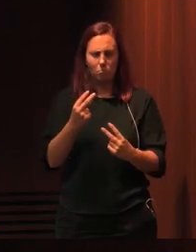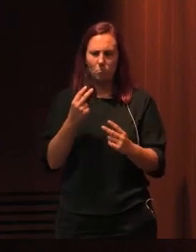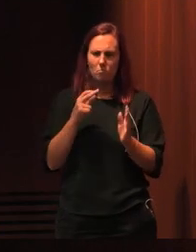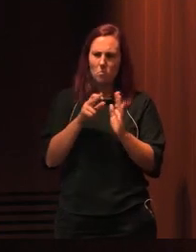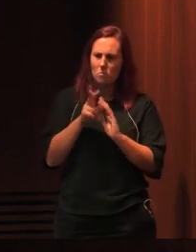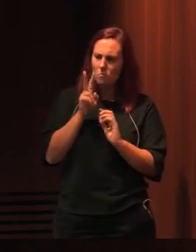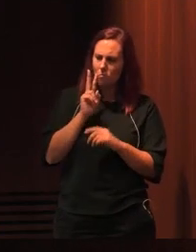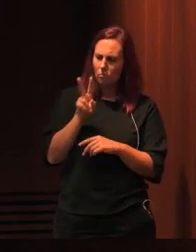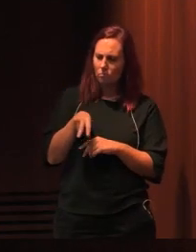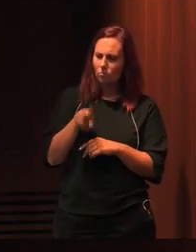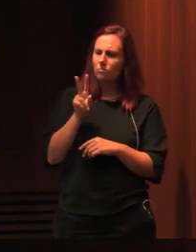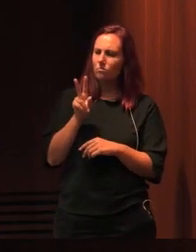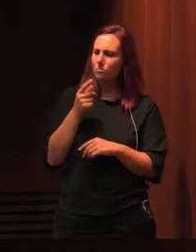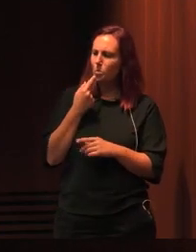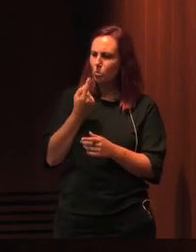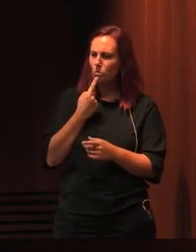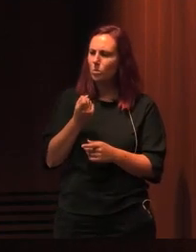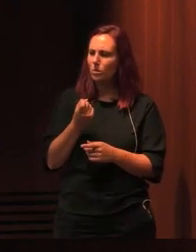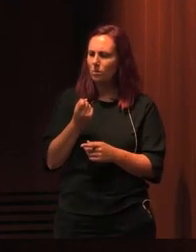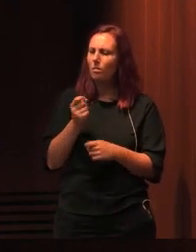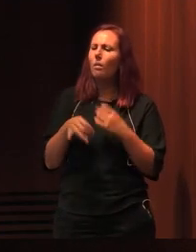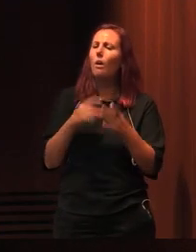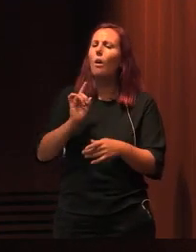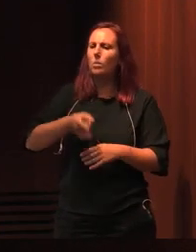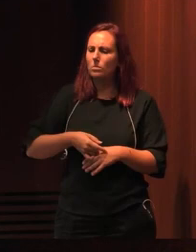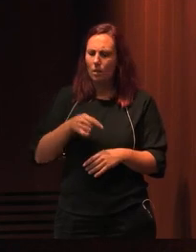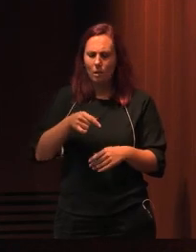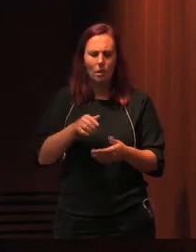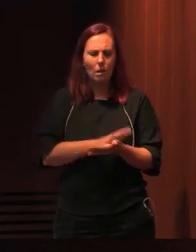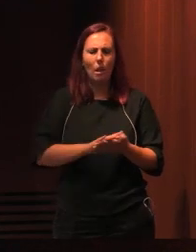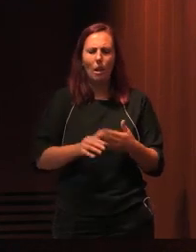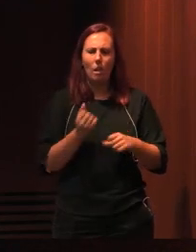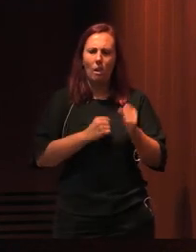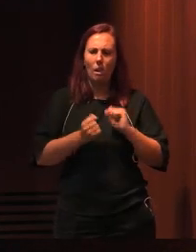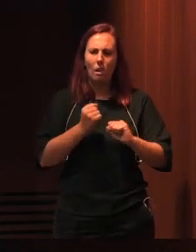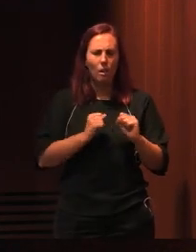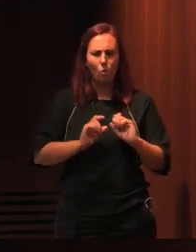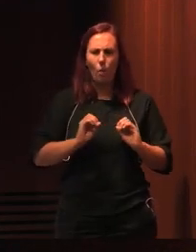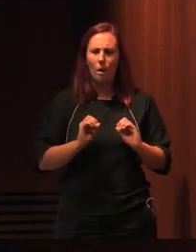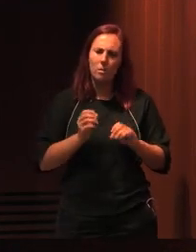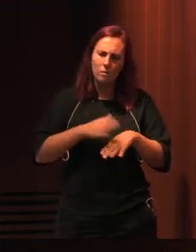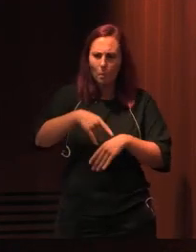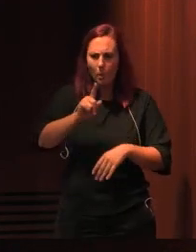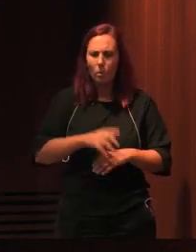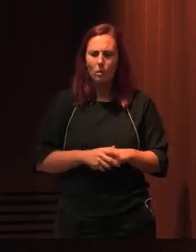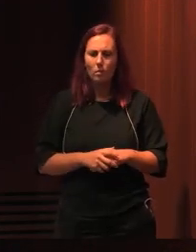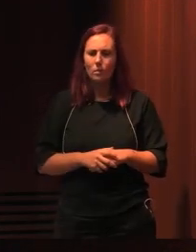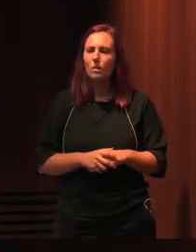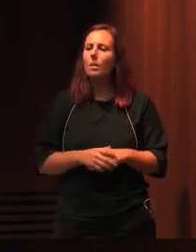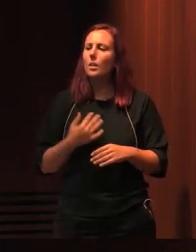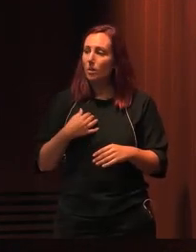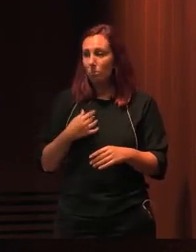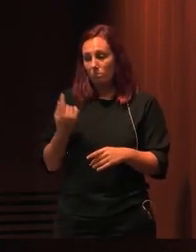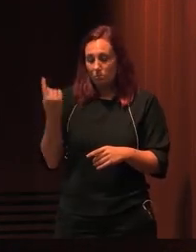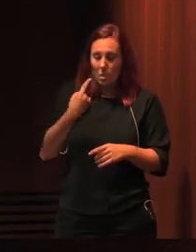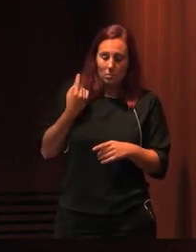e, sem me perguntar nada, disse-me o que é que tu queres, rapaz? Aqui não há rocambol. Rua. E foi posto sumariamente na